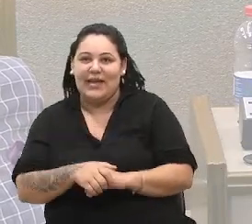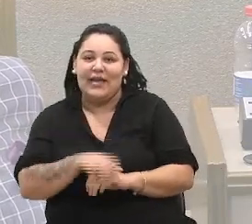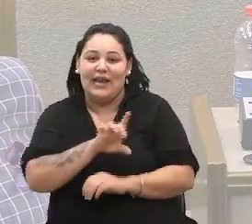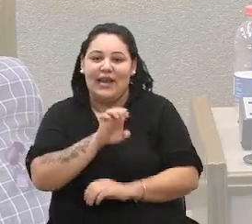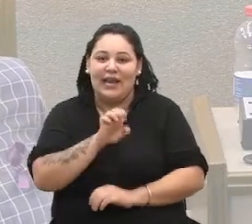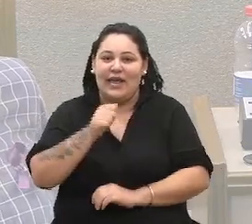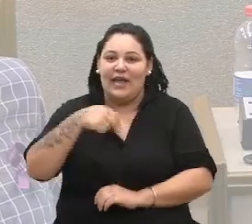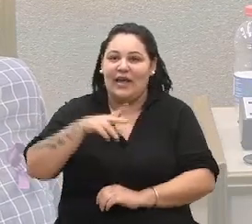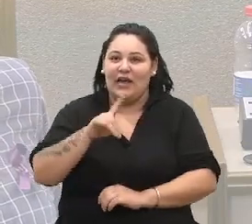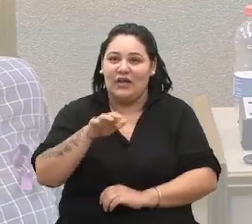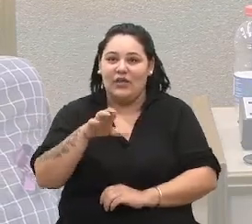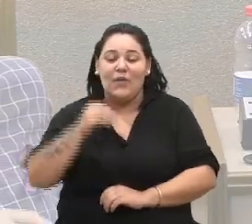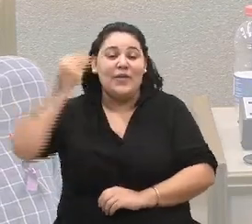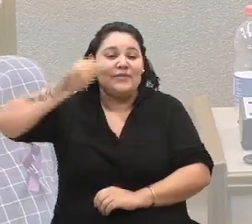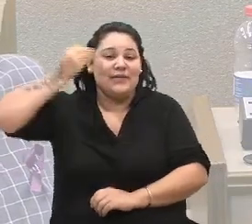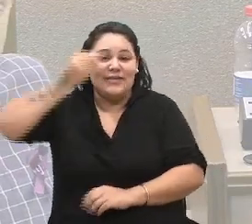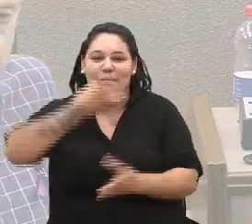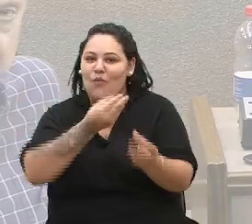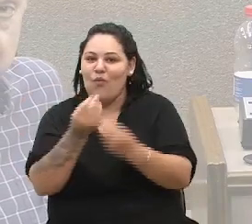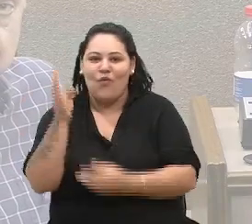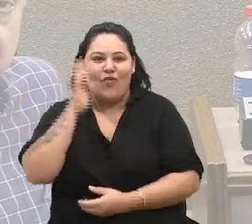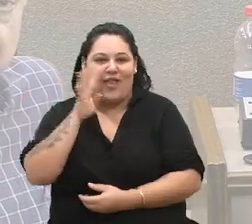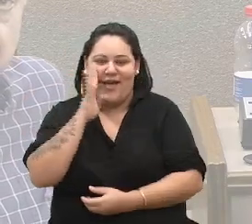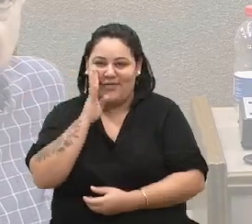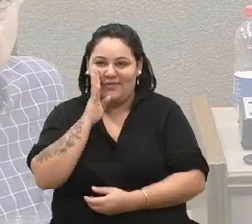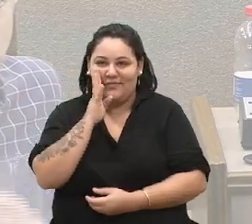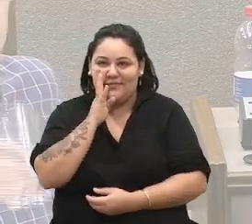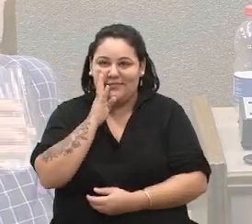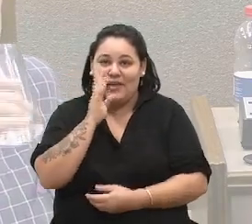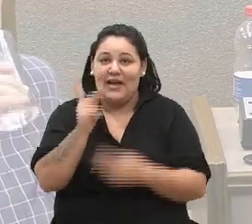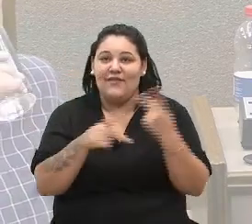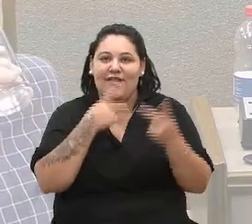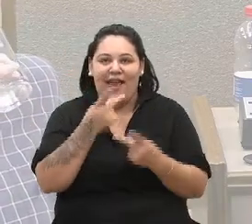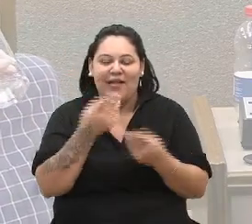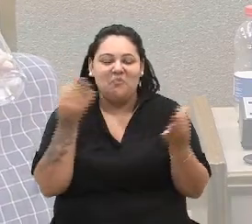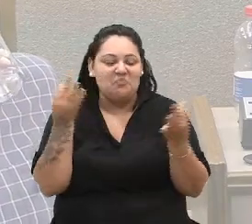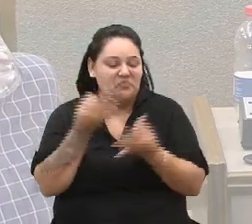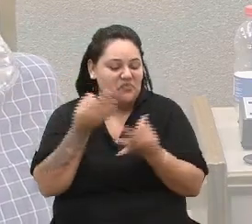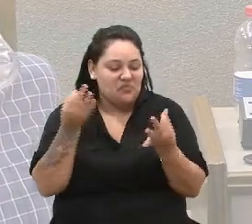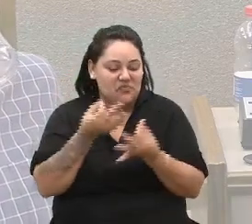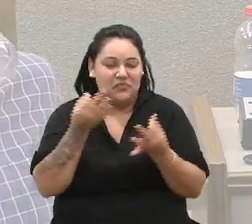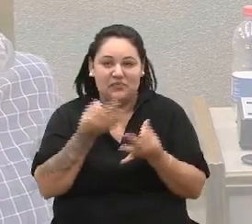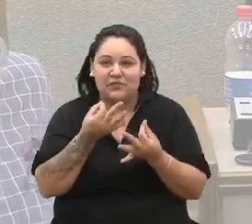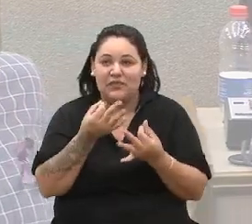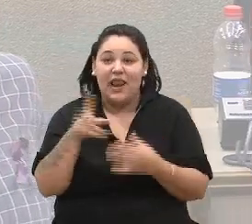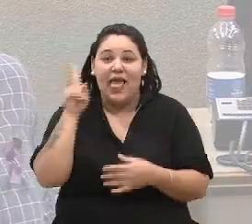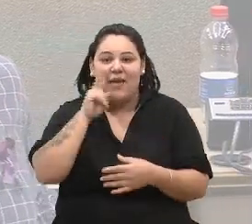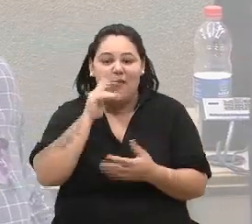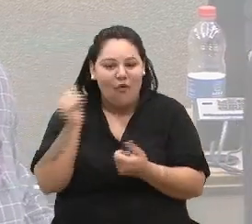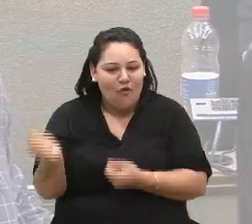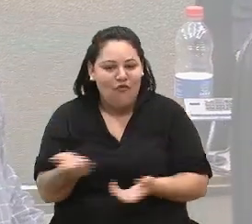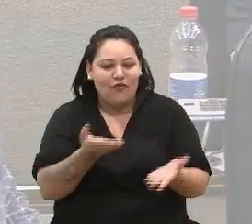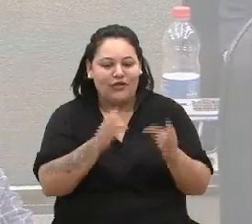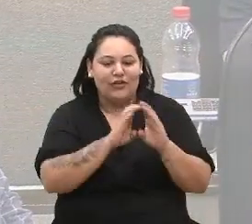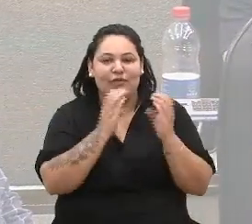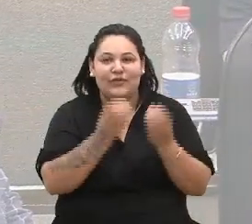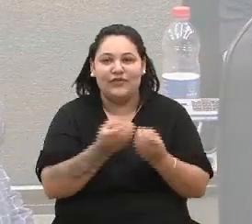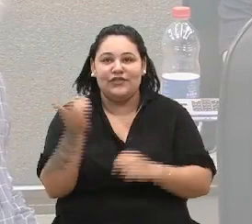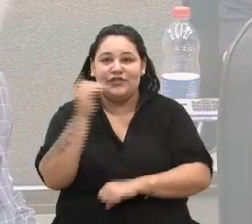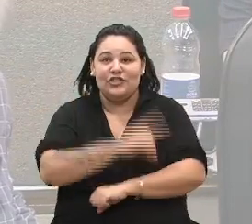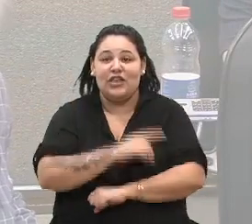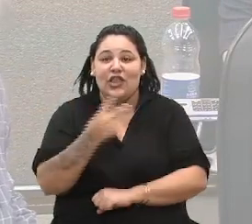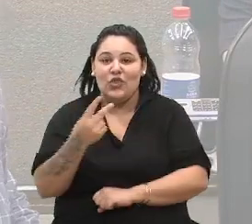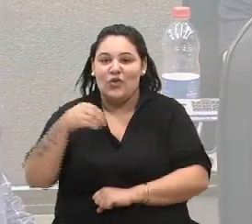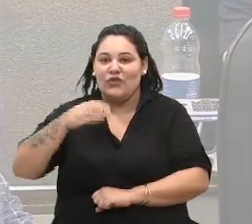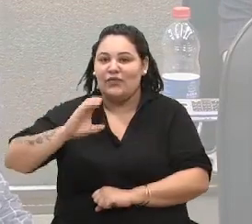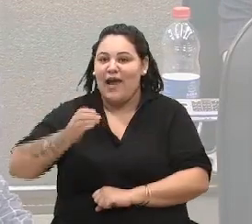tem sido uma experiência muito bacana dizer que está sensacional, reiterar o convite para a comunidade, dia 2 de março